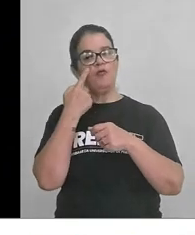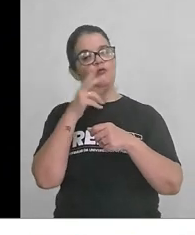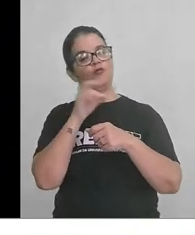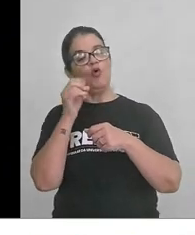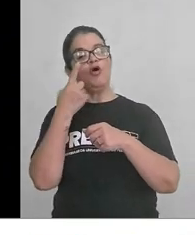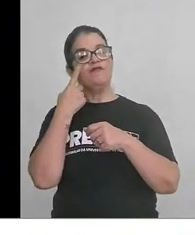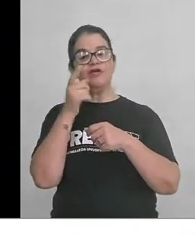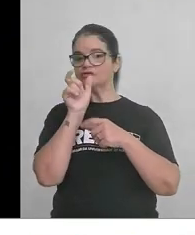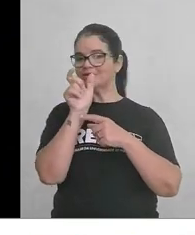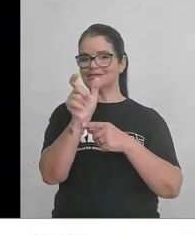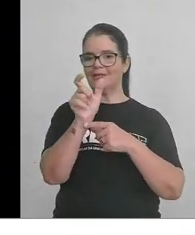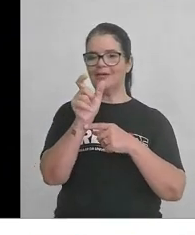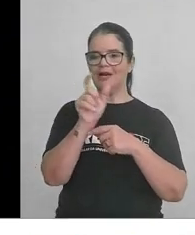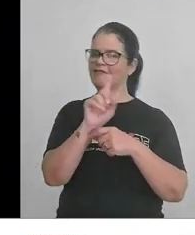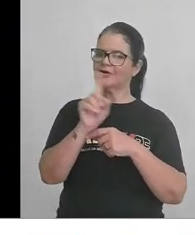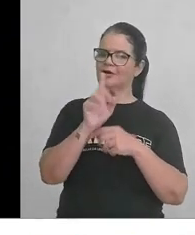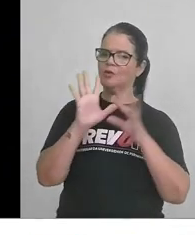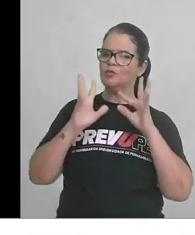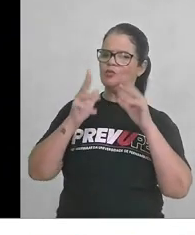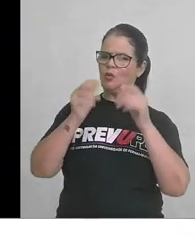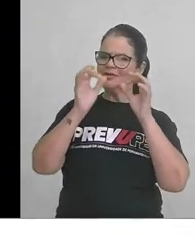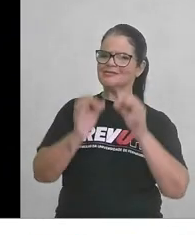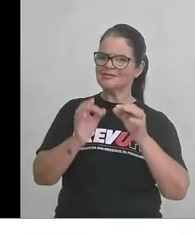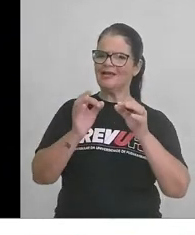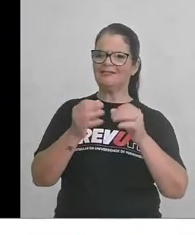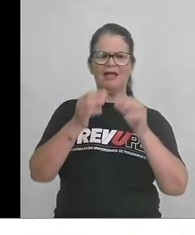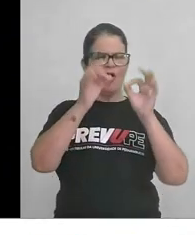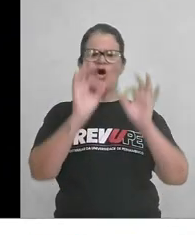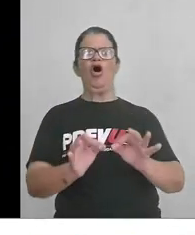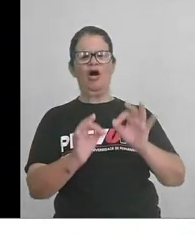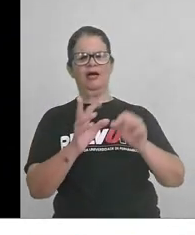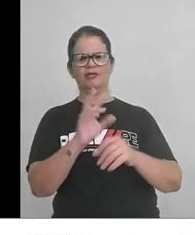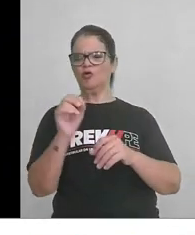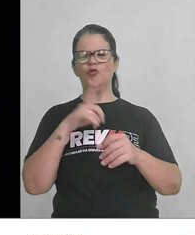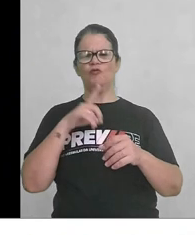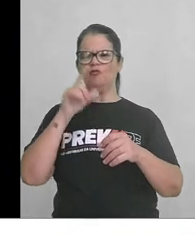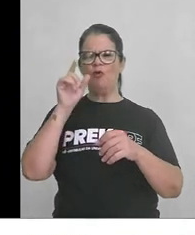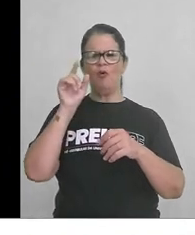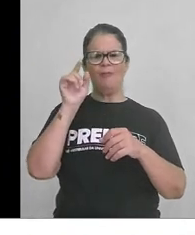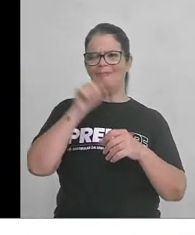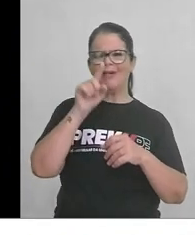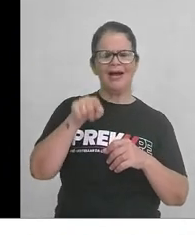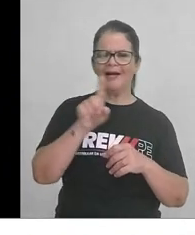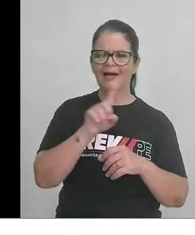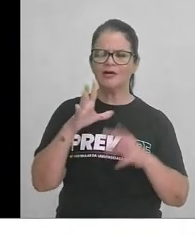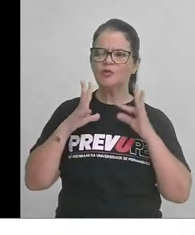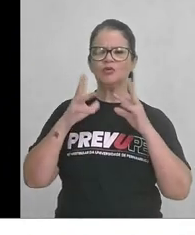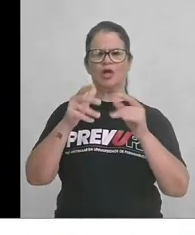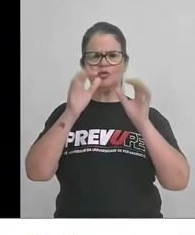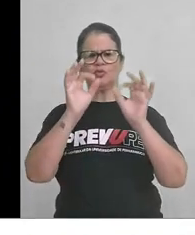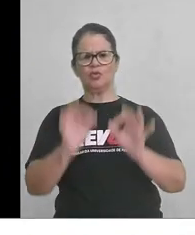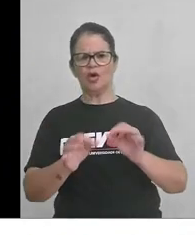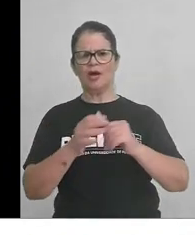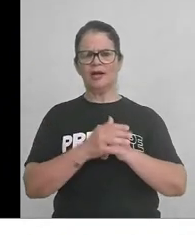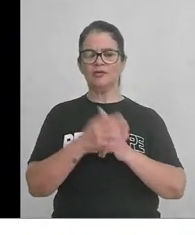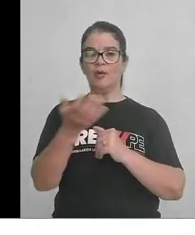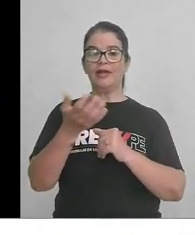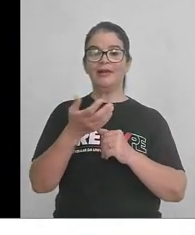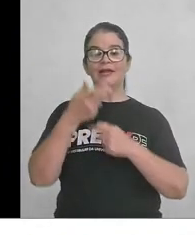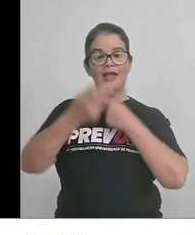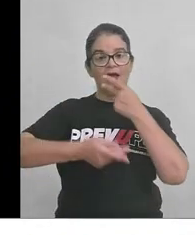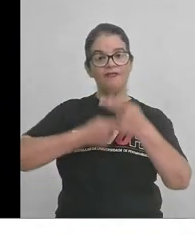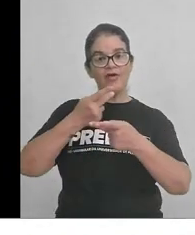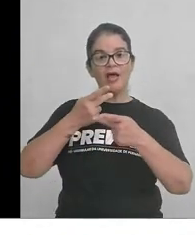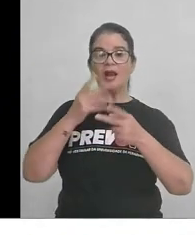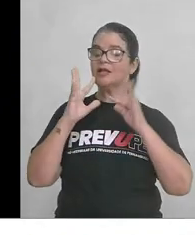essa palavra. Não, já está tudo certo, ela está correta. Eu não vou marcar. Está tudo correto. Ele quer falar.